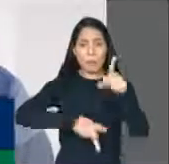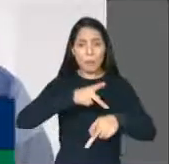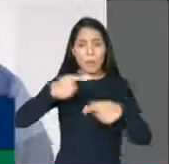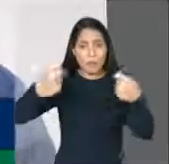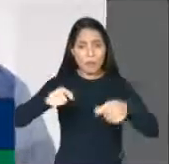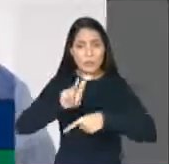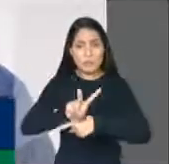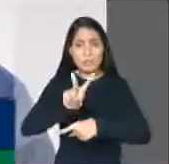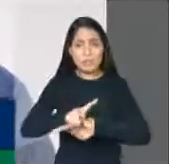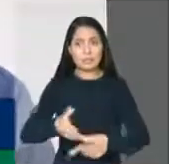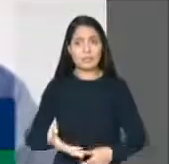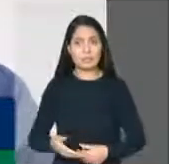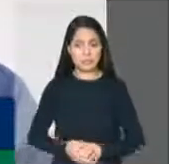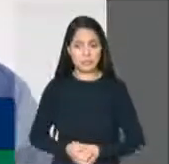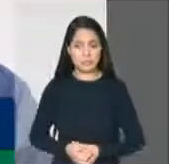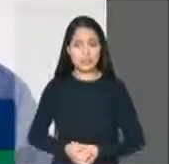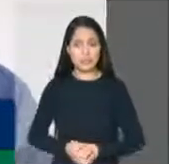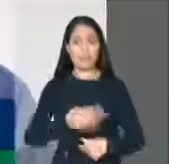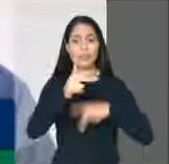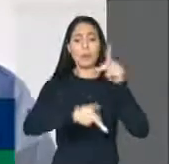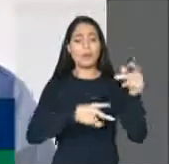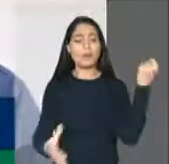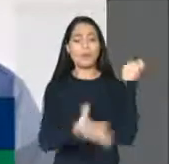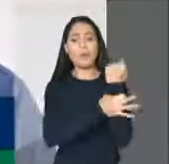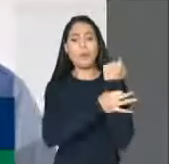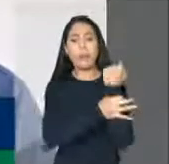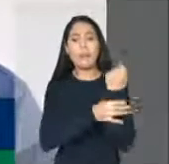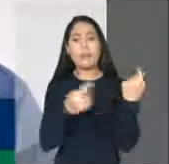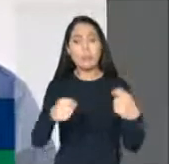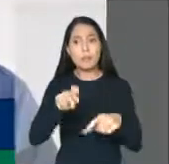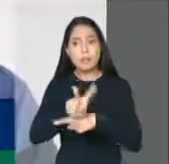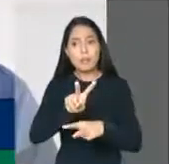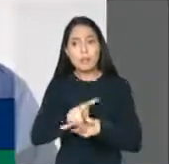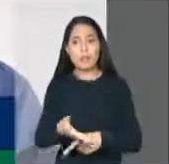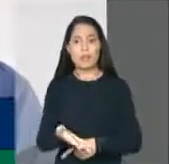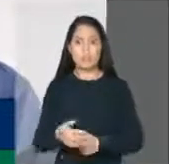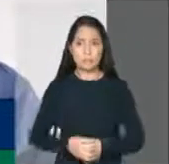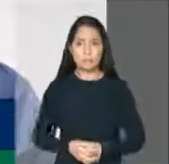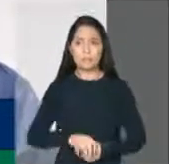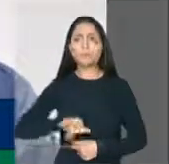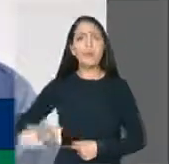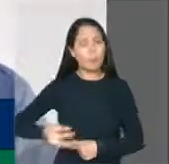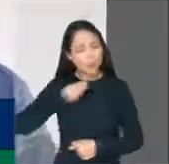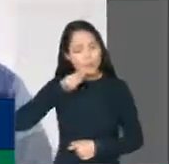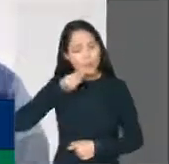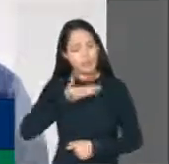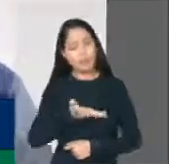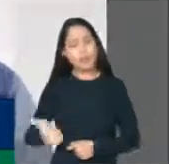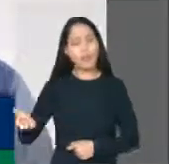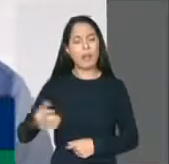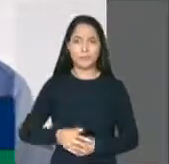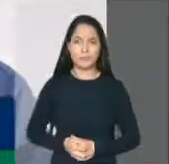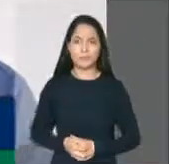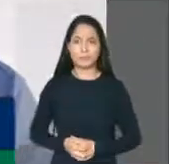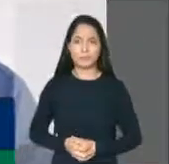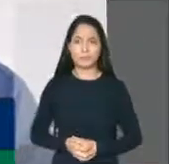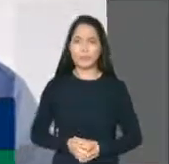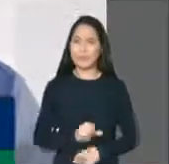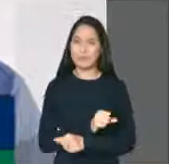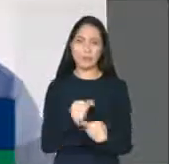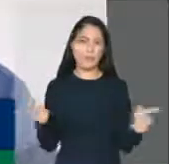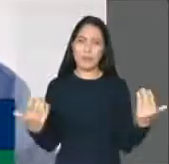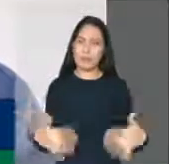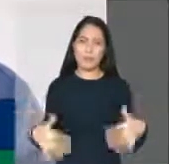pessoas precisam de proteção, de garantias, de oportunidade e não tem cabimento falar em